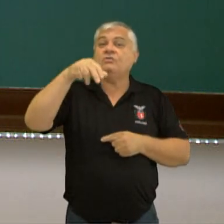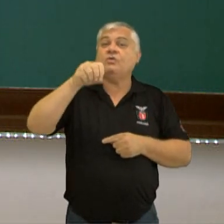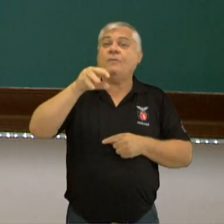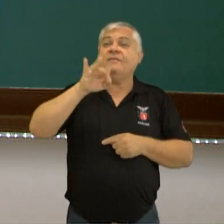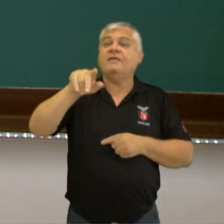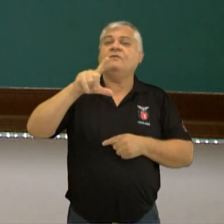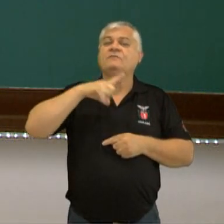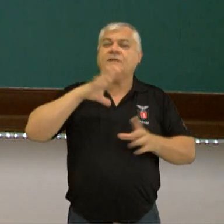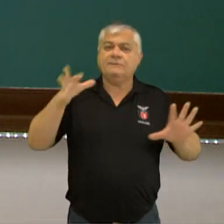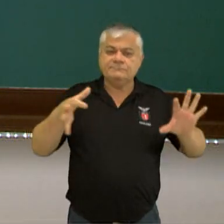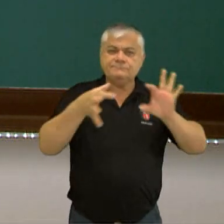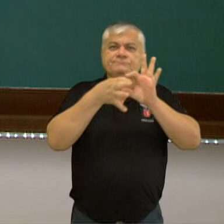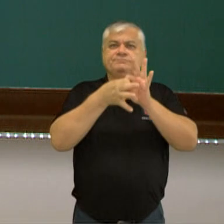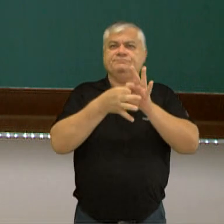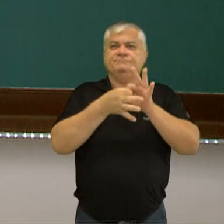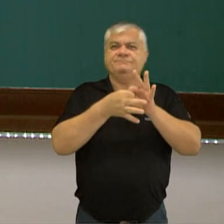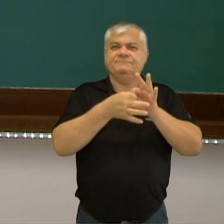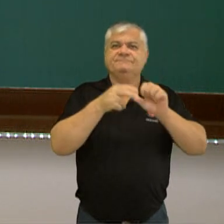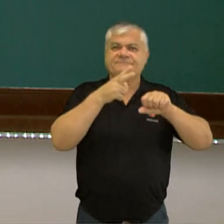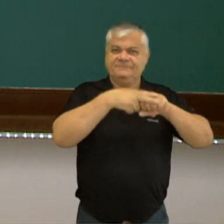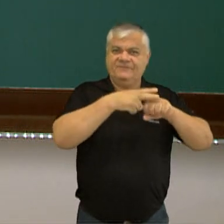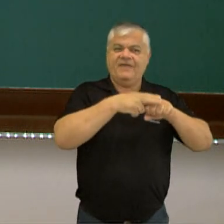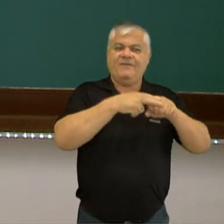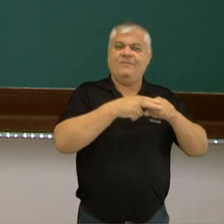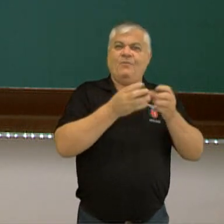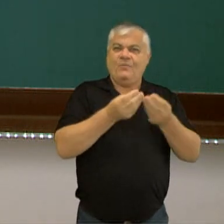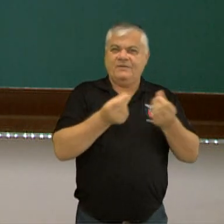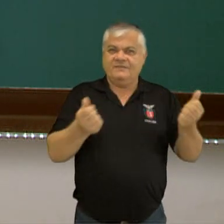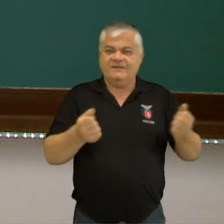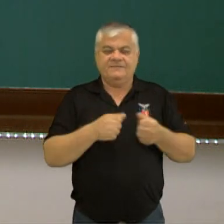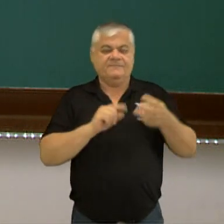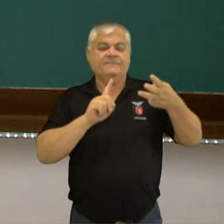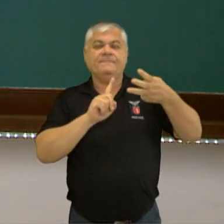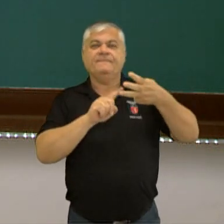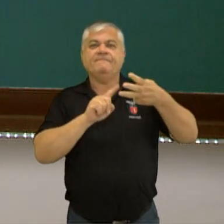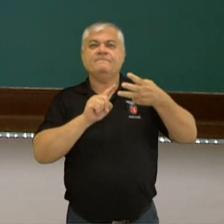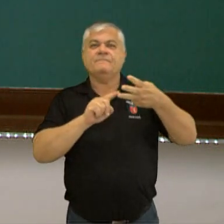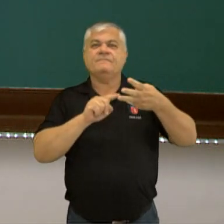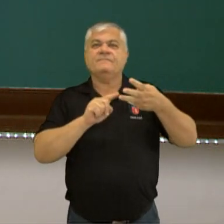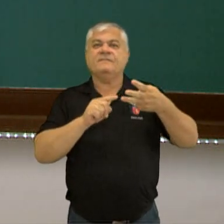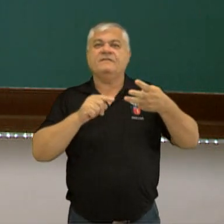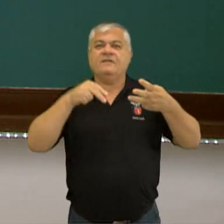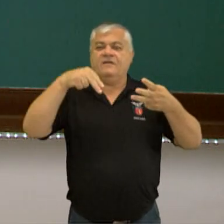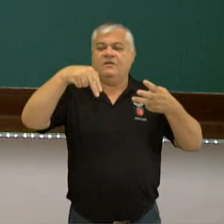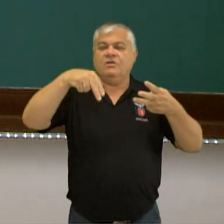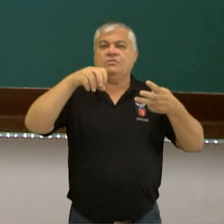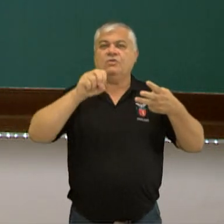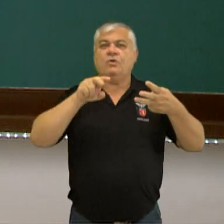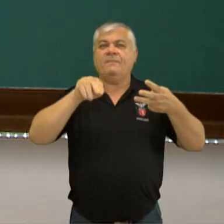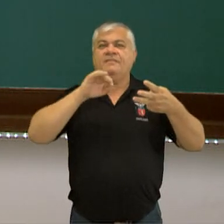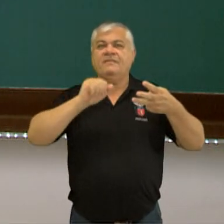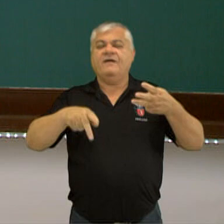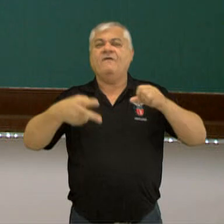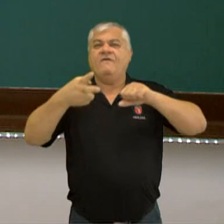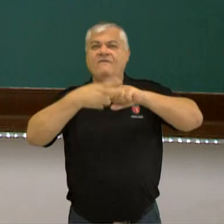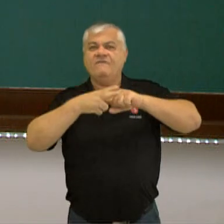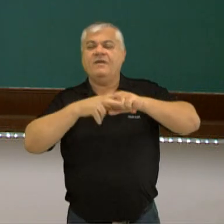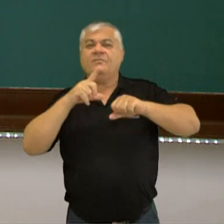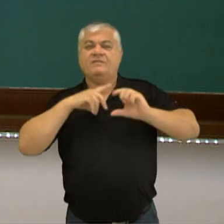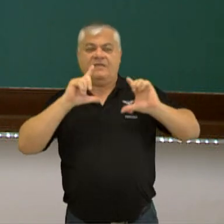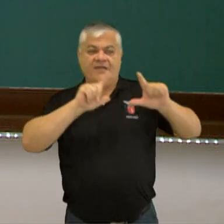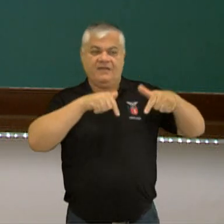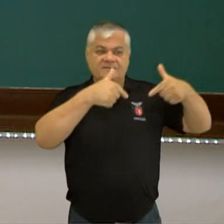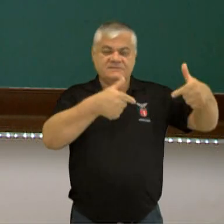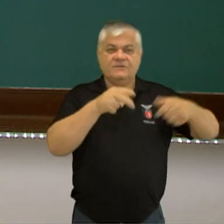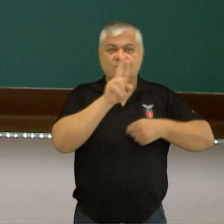ligam o sujeito ao seu atributo, tá? E verbo nominal, quando eu tenho uma ação e um